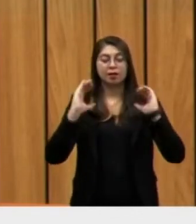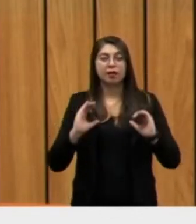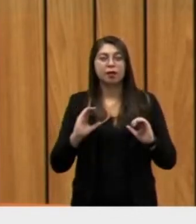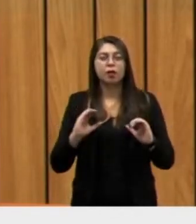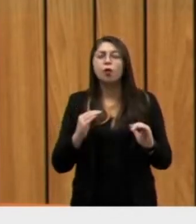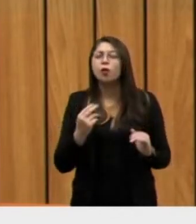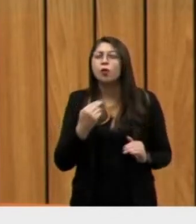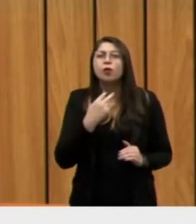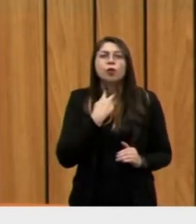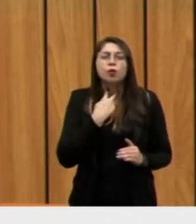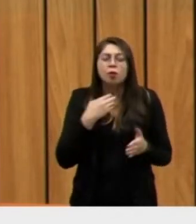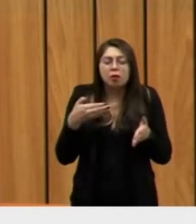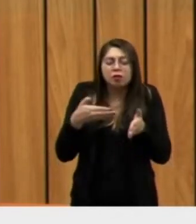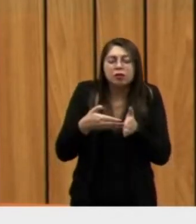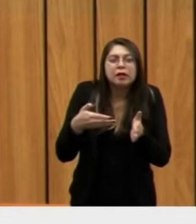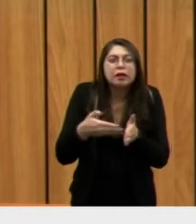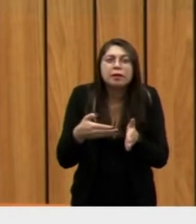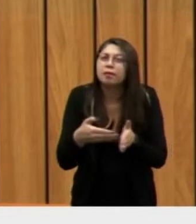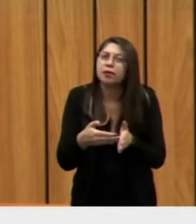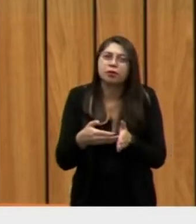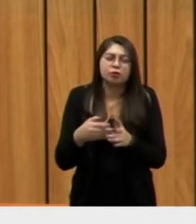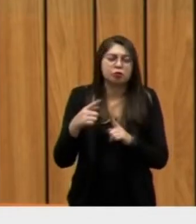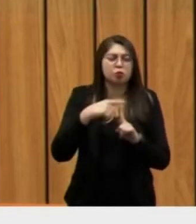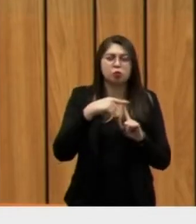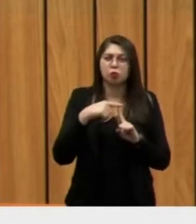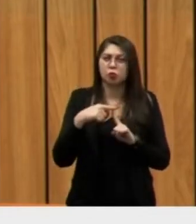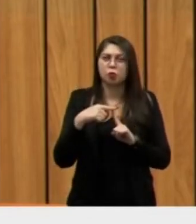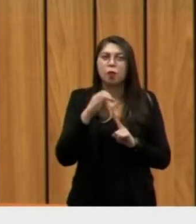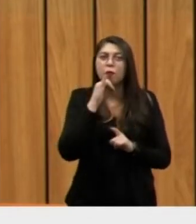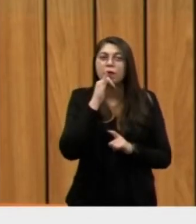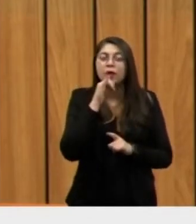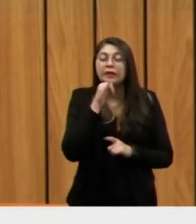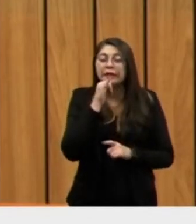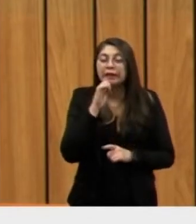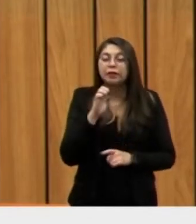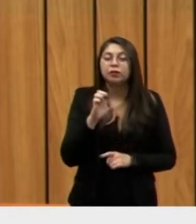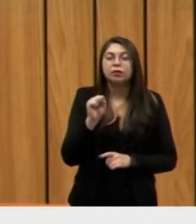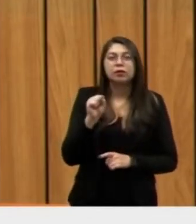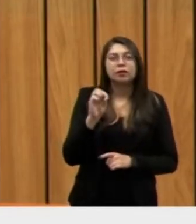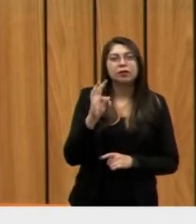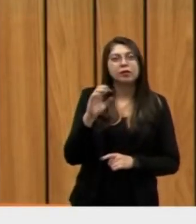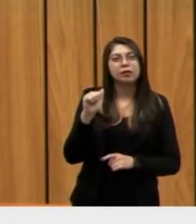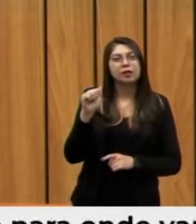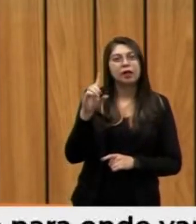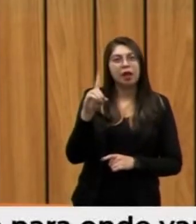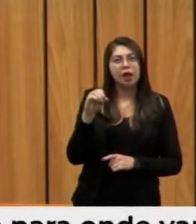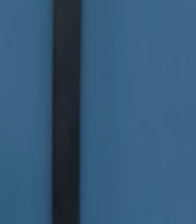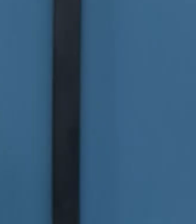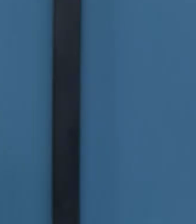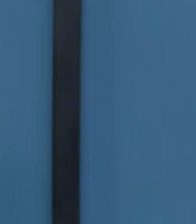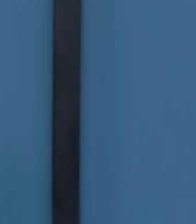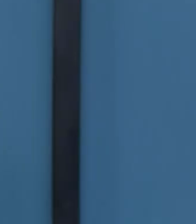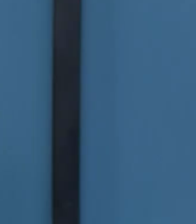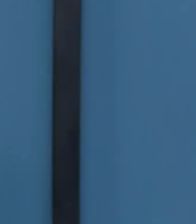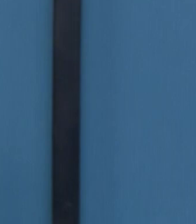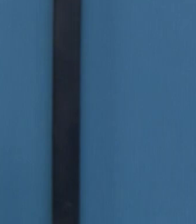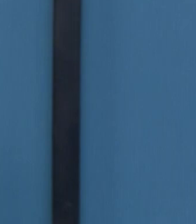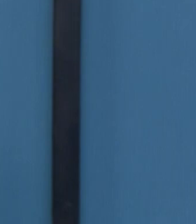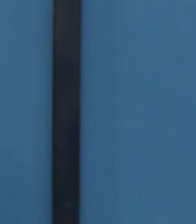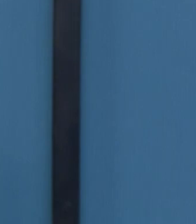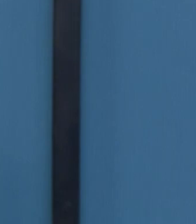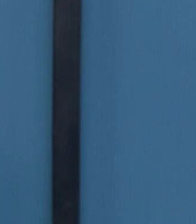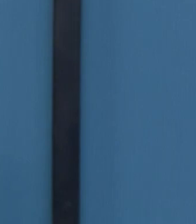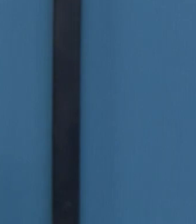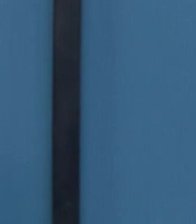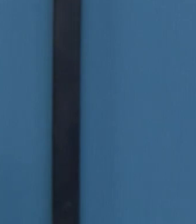limitações de qualquer ordem, especialmente quando impostos pelo Estado e por seus agentes. O